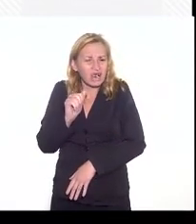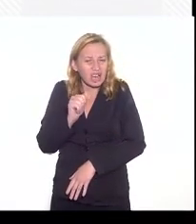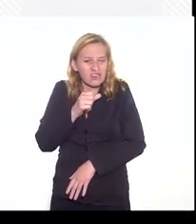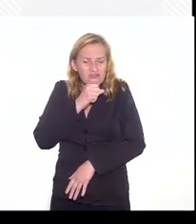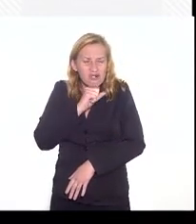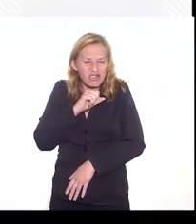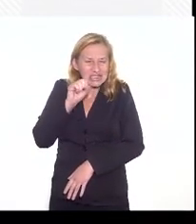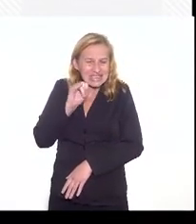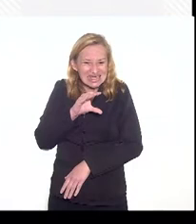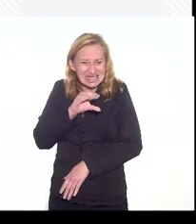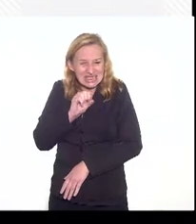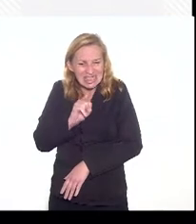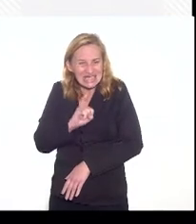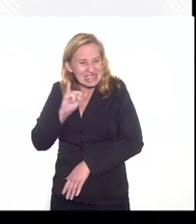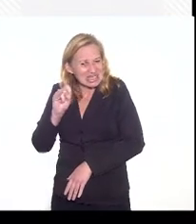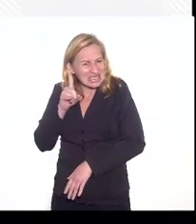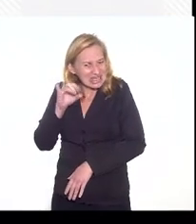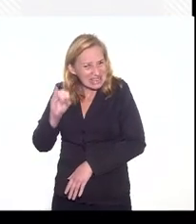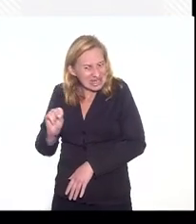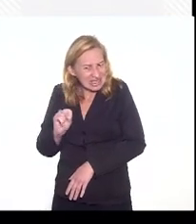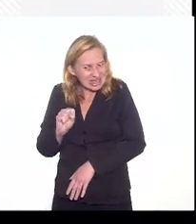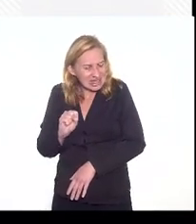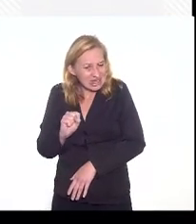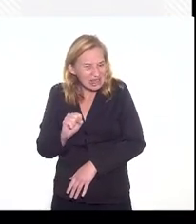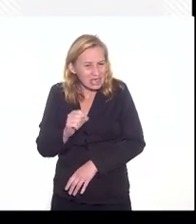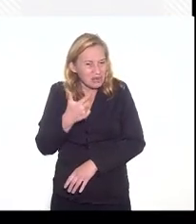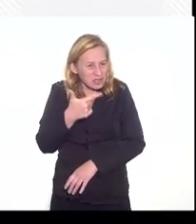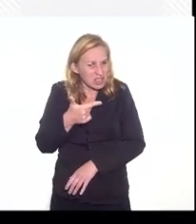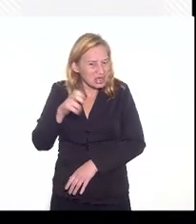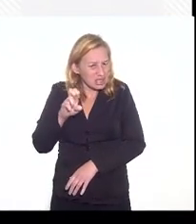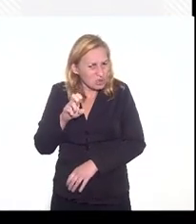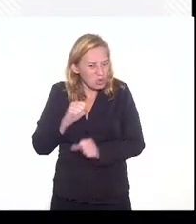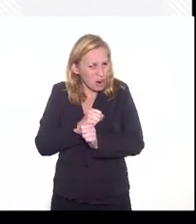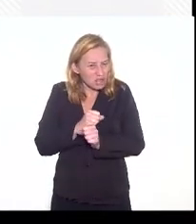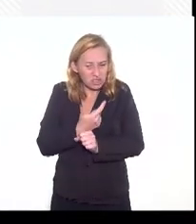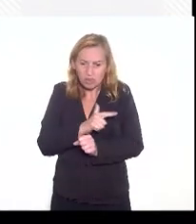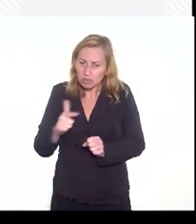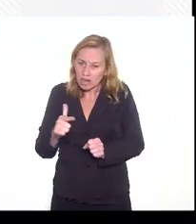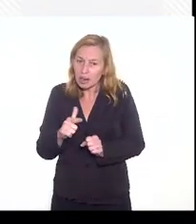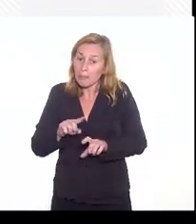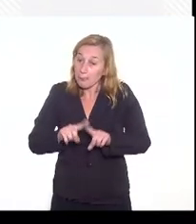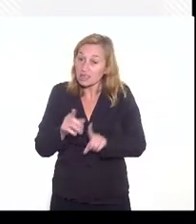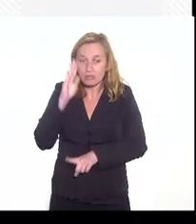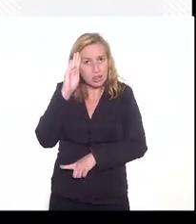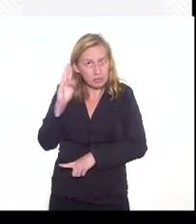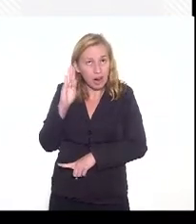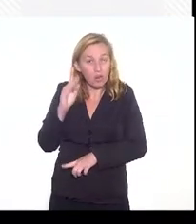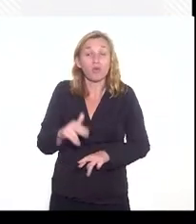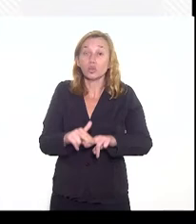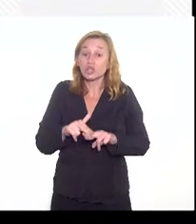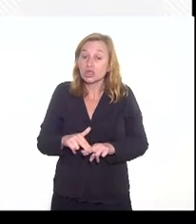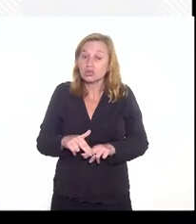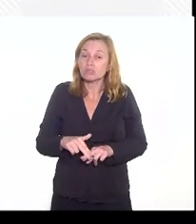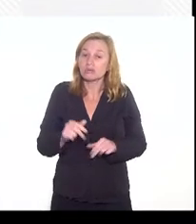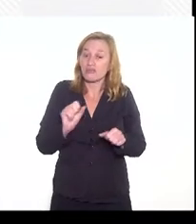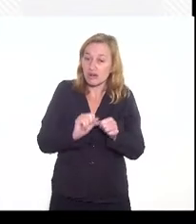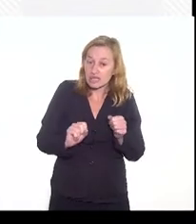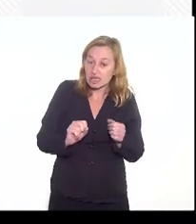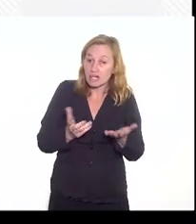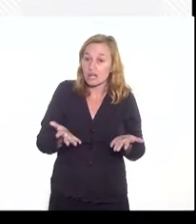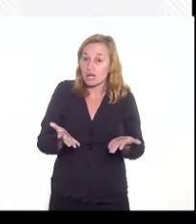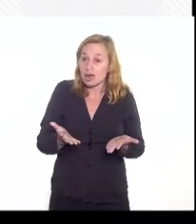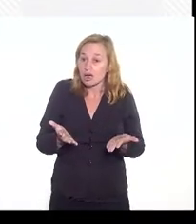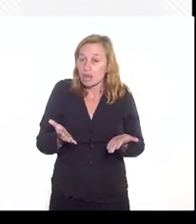já faz 25 anos que a gente não tem, ela é fundamental, e, por isso, para fazer, inclusive,